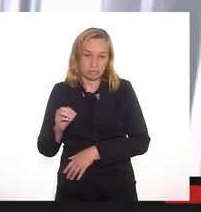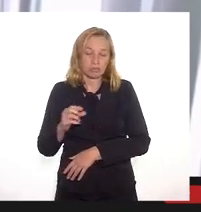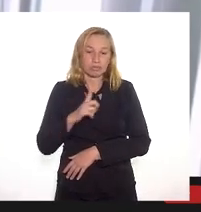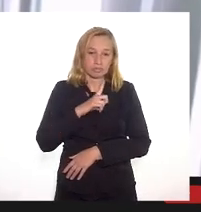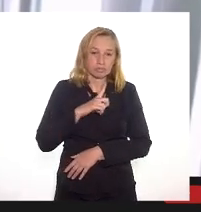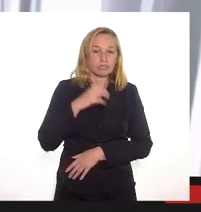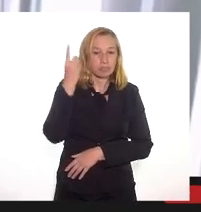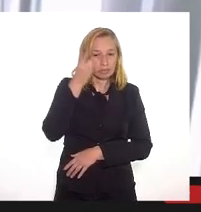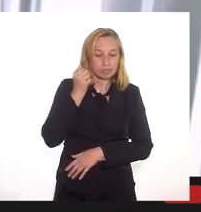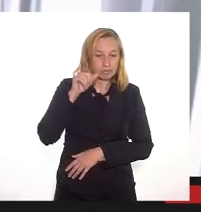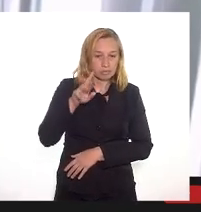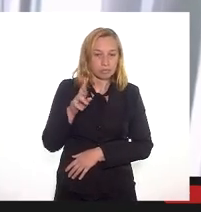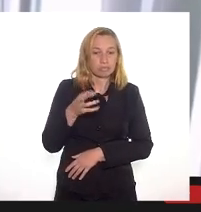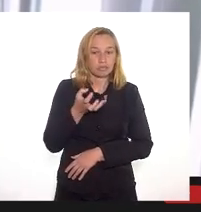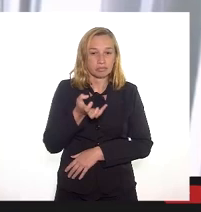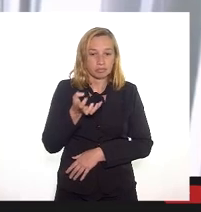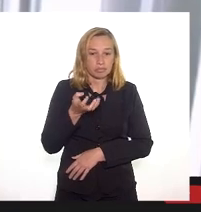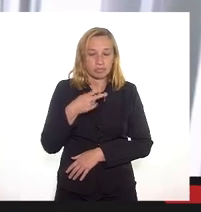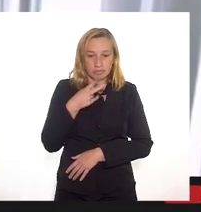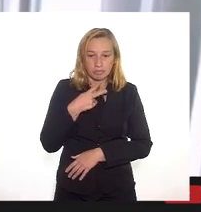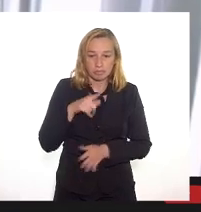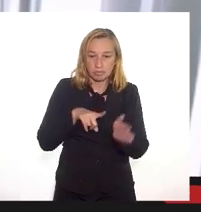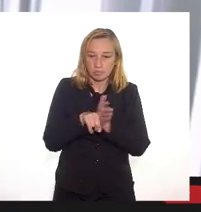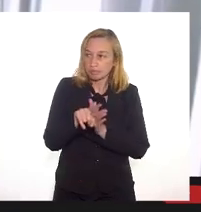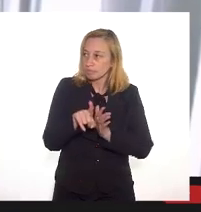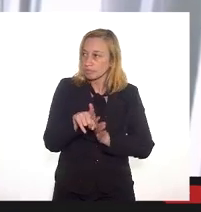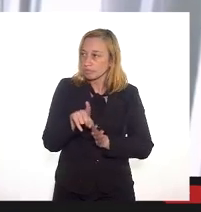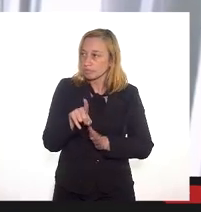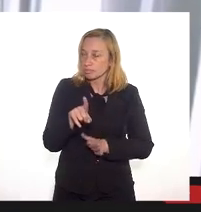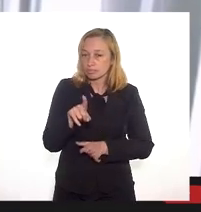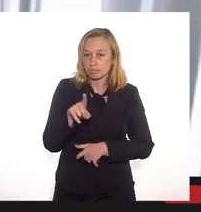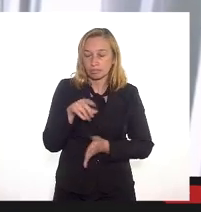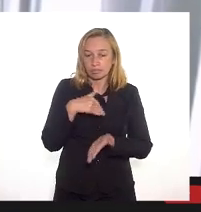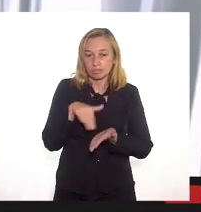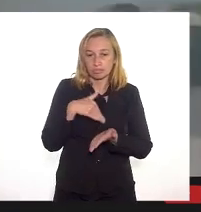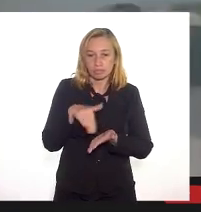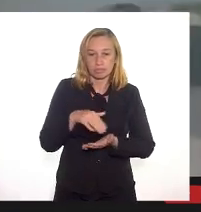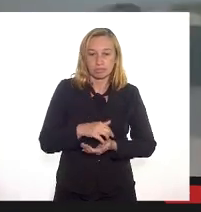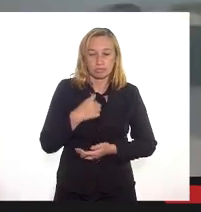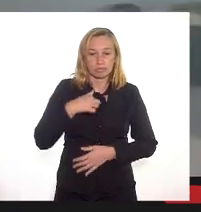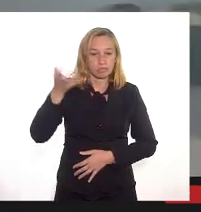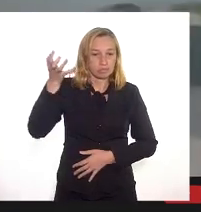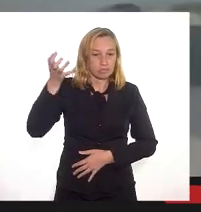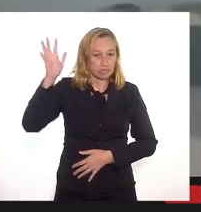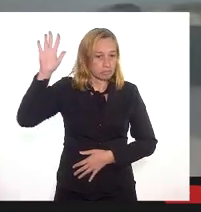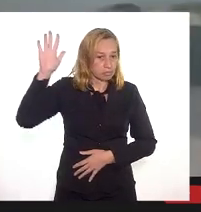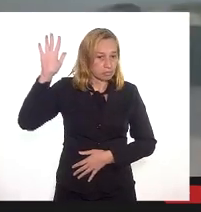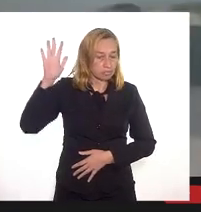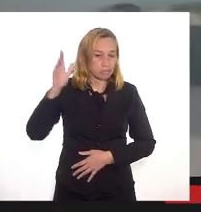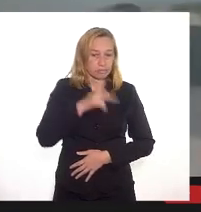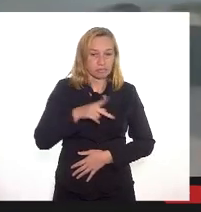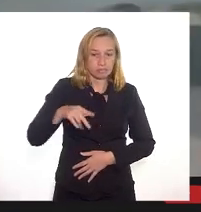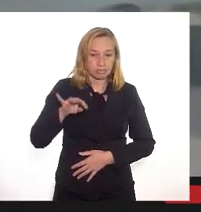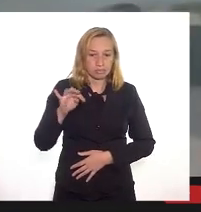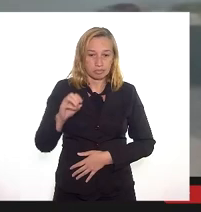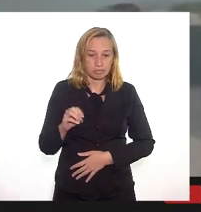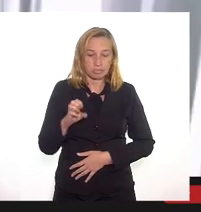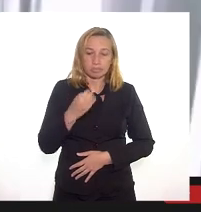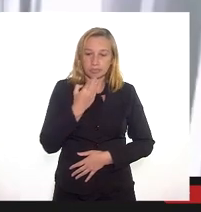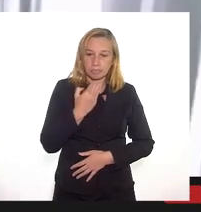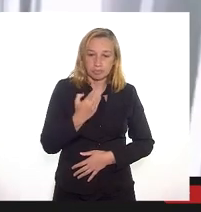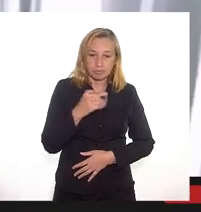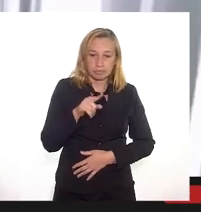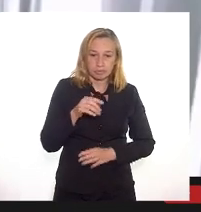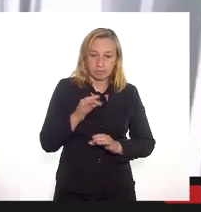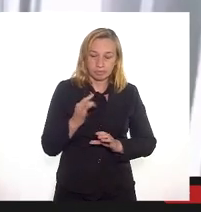deputado Eleomar se querem dirigir alguma pergunta ao secretário eu quero eu quero professor Adacto por favor eu só peço que coloque